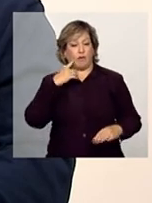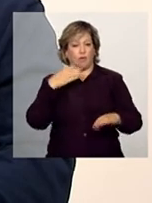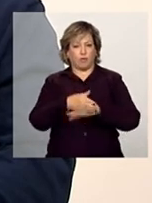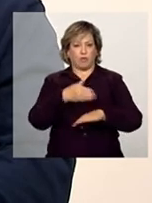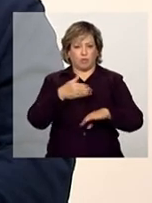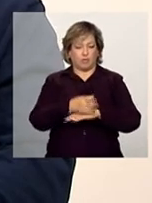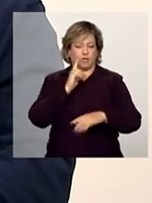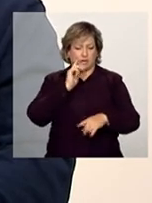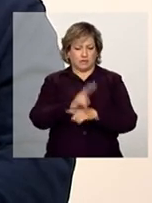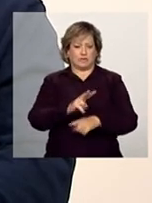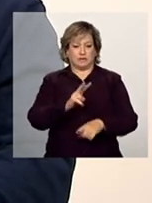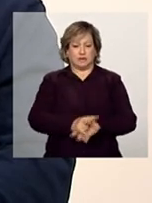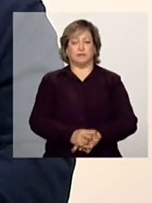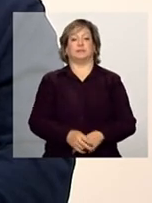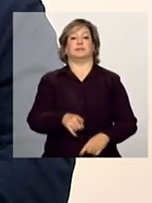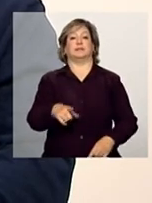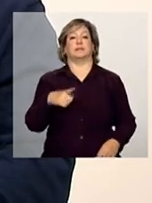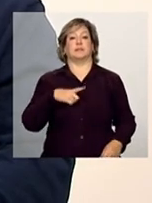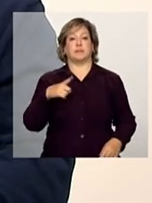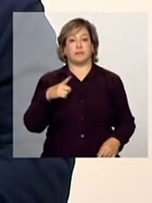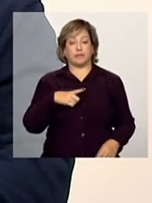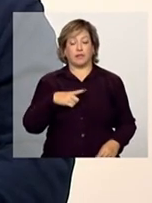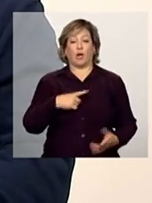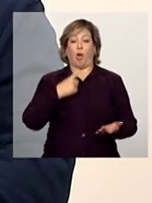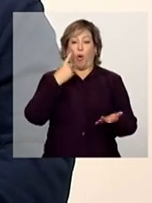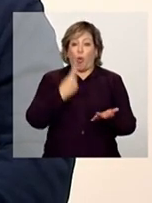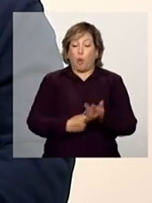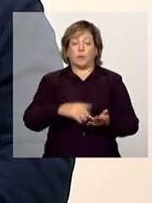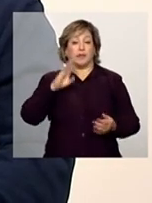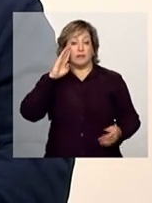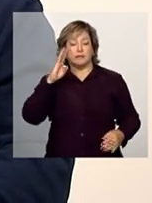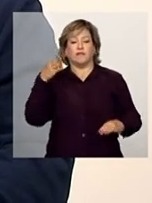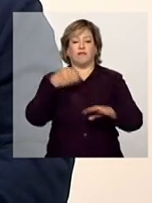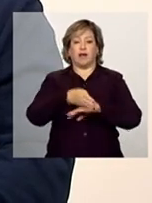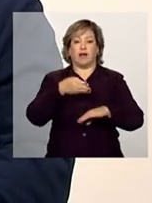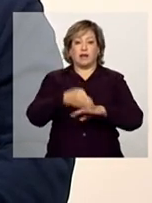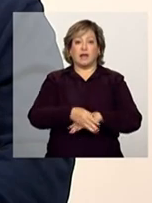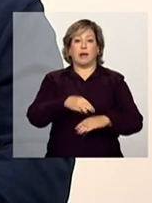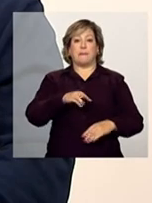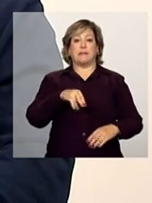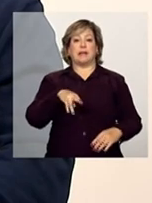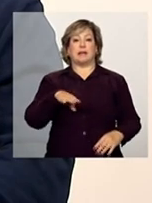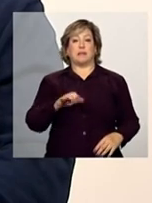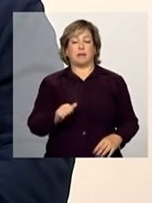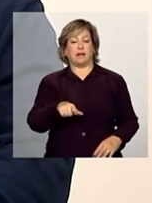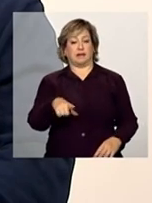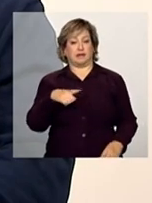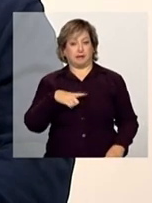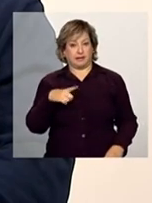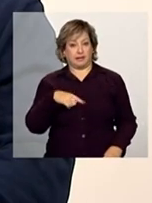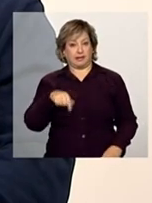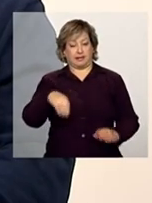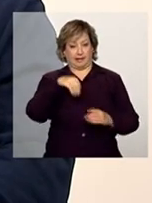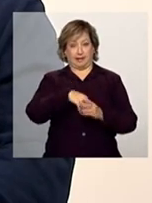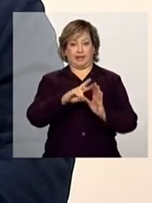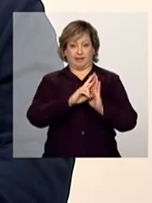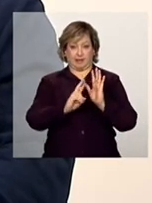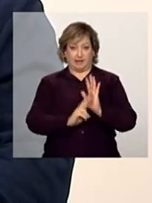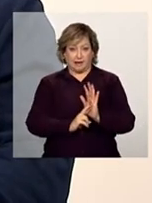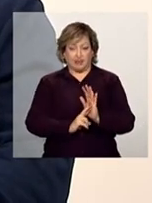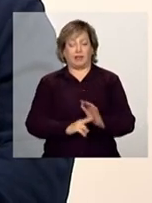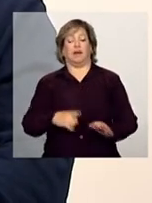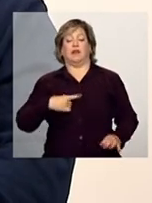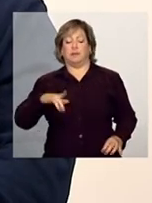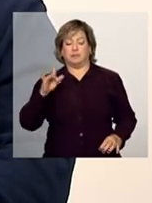que o estudante cumpre a frequência mínima exigida pelo programa, basta um clique dentro do sistema do MEC dizer que cumpriu. Mas